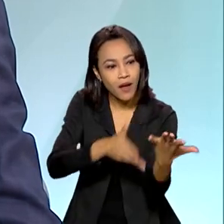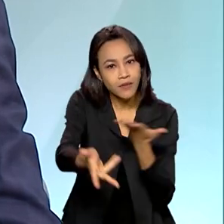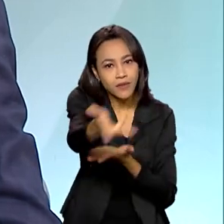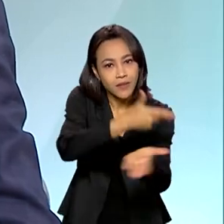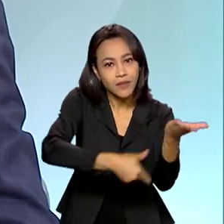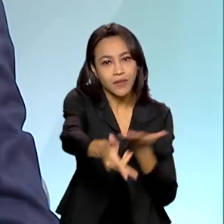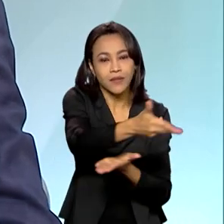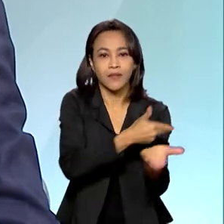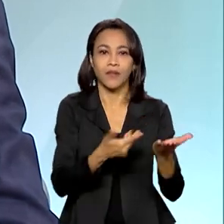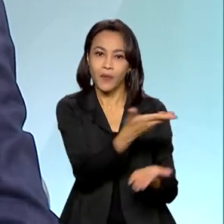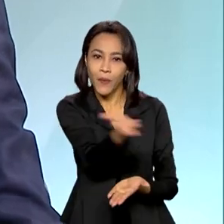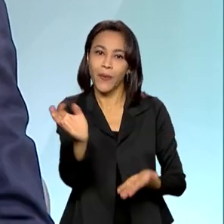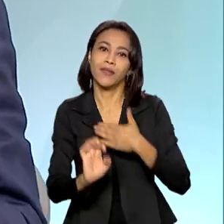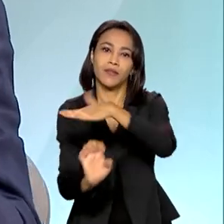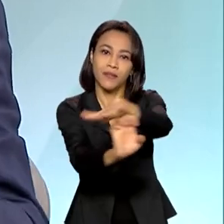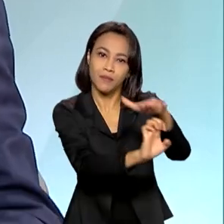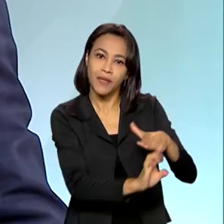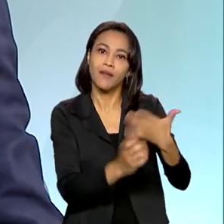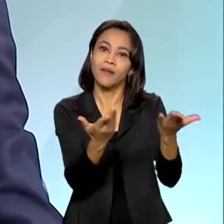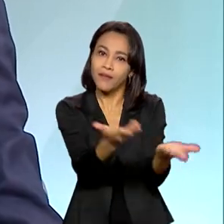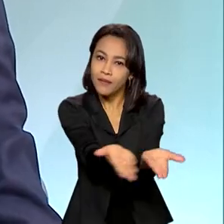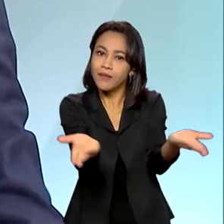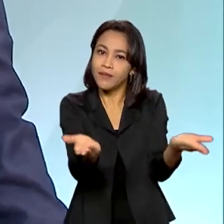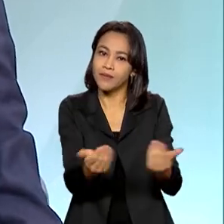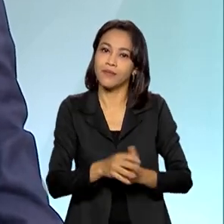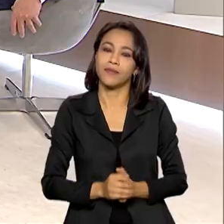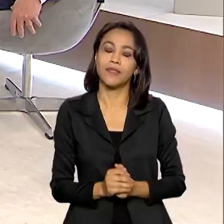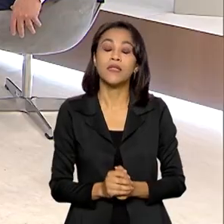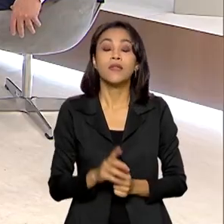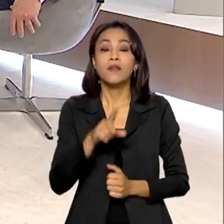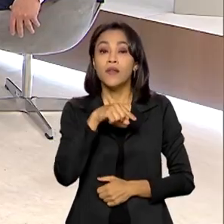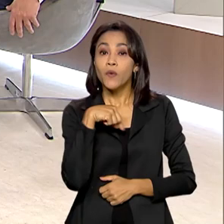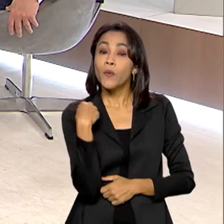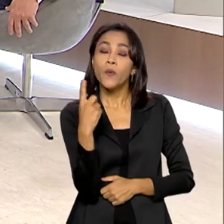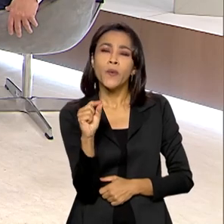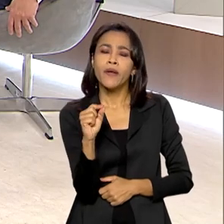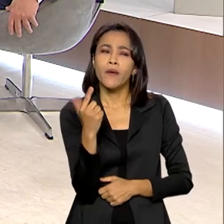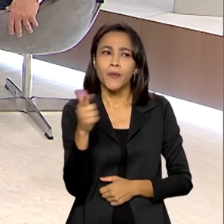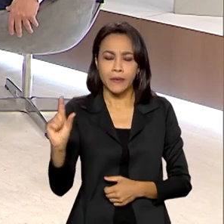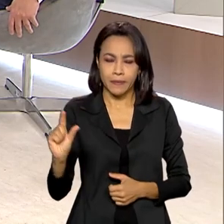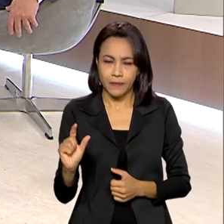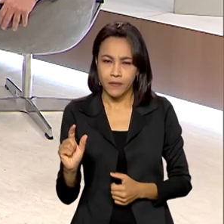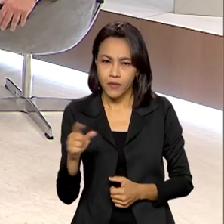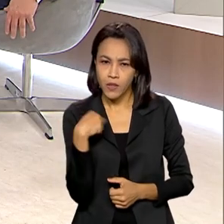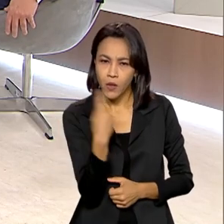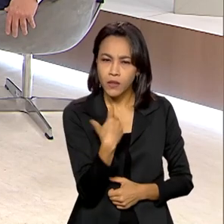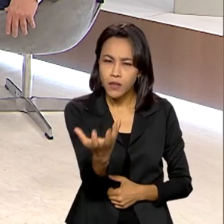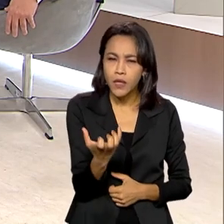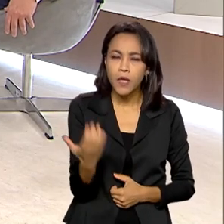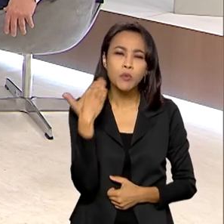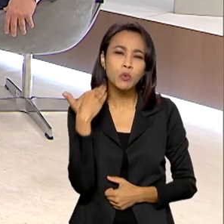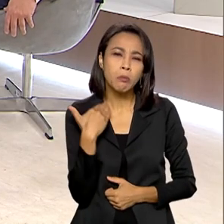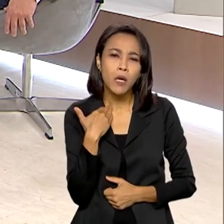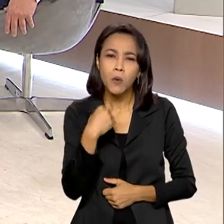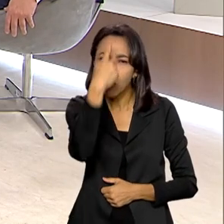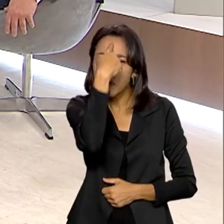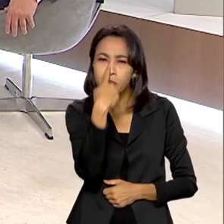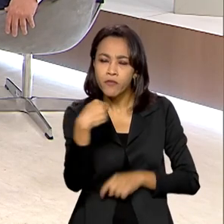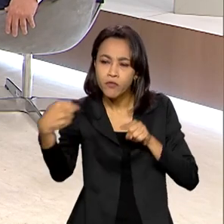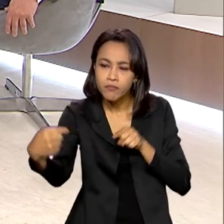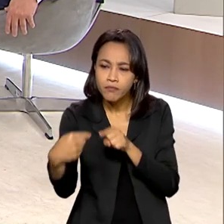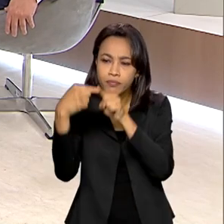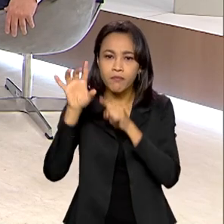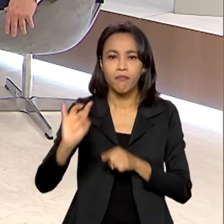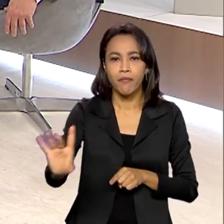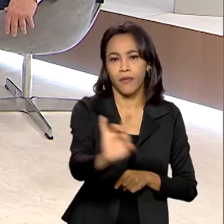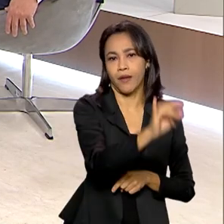e essas grandes redes. O mais? A gente costuma dizer, Roberto, que nós queremos um banco para cada cliente. E o